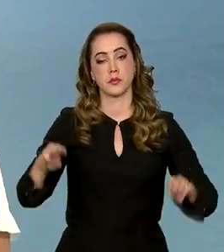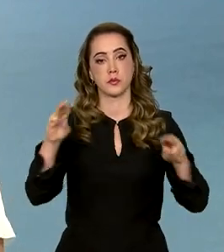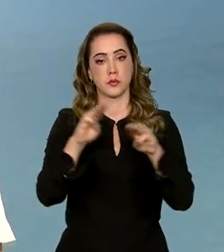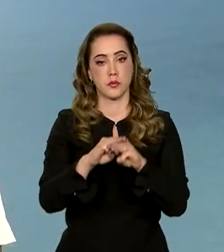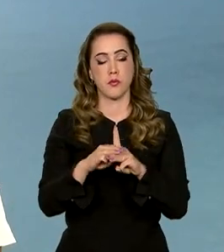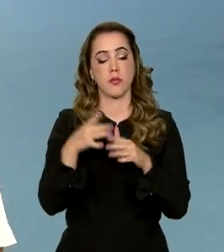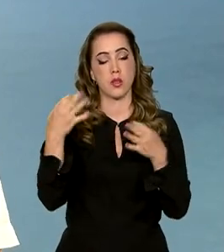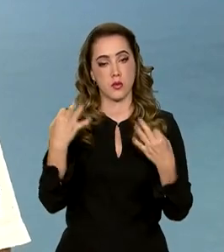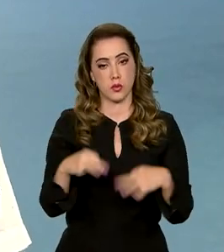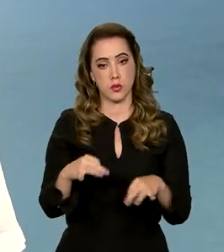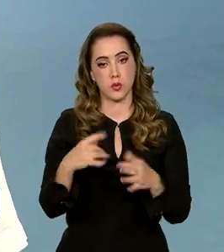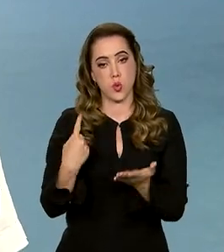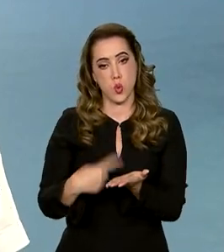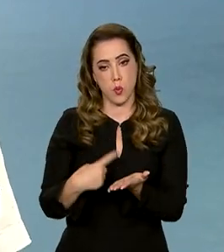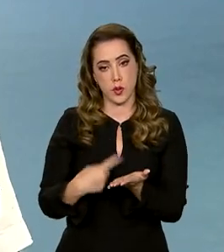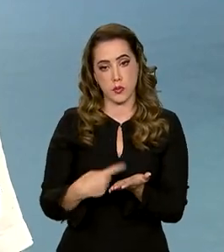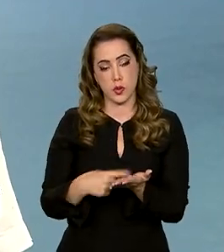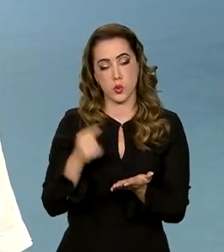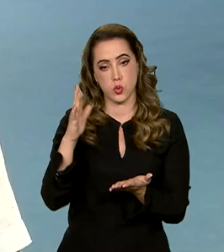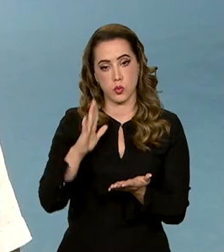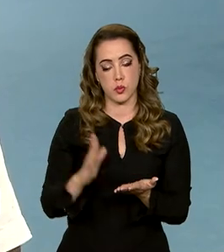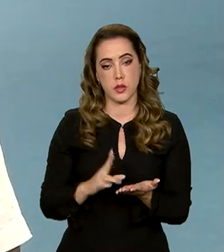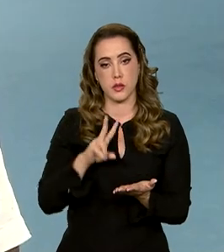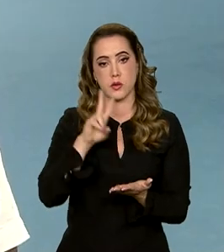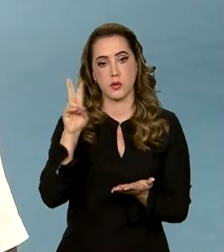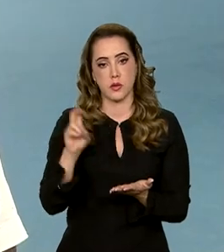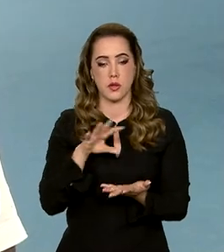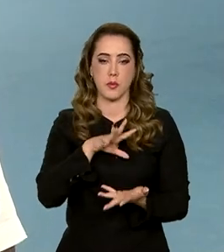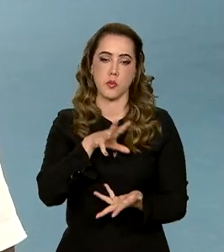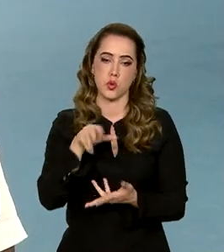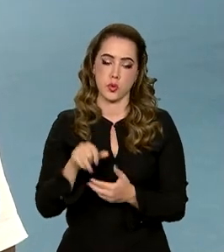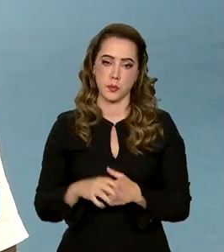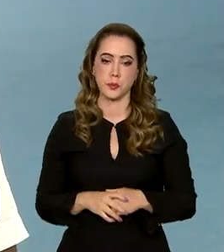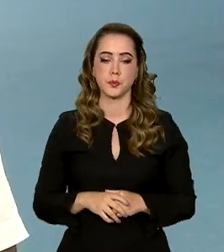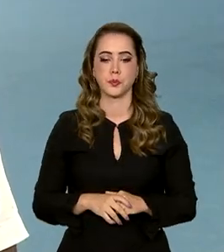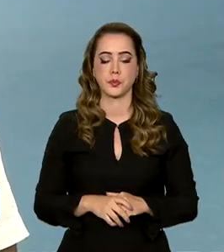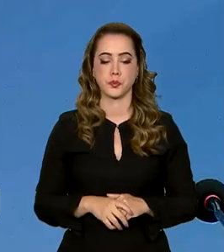e consolidar o reposicionamento do Brasil no cenário internacional.